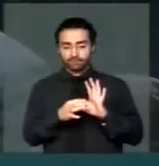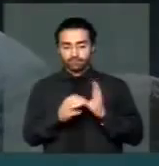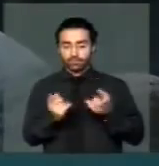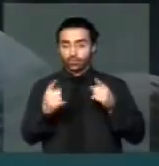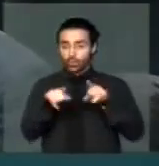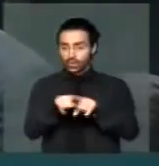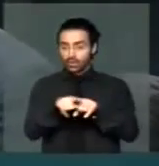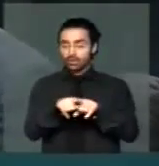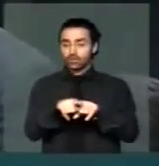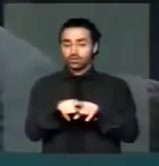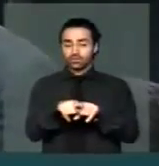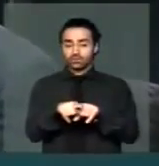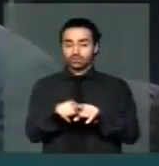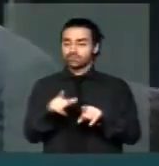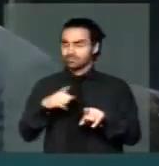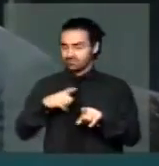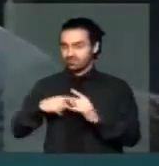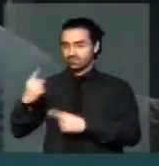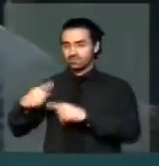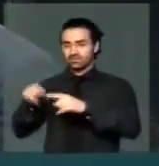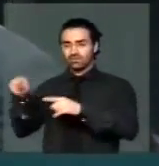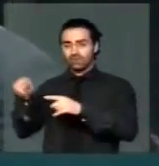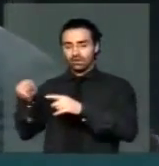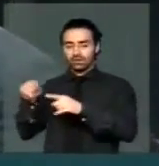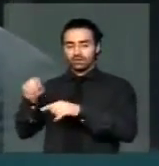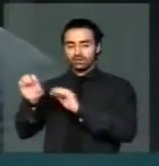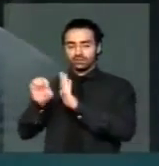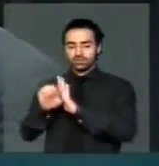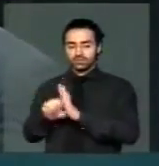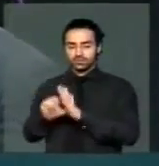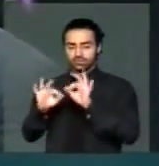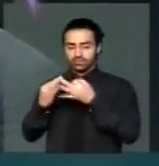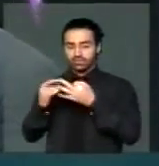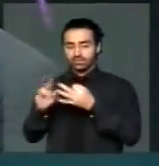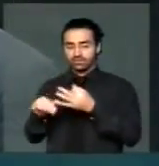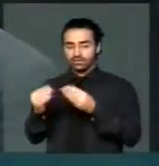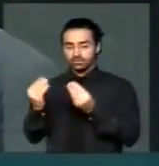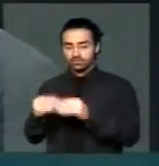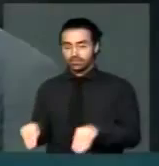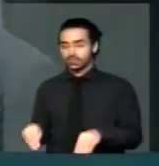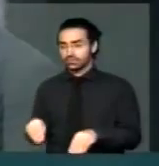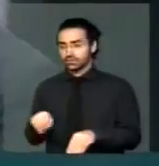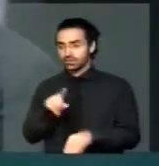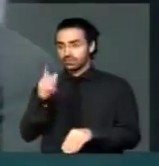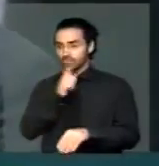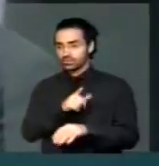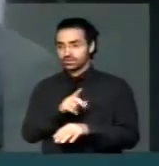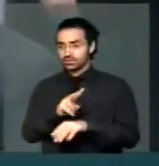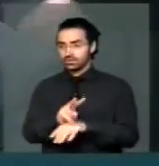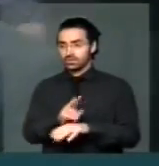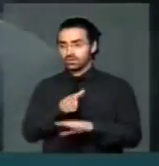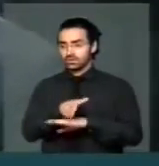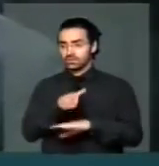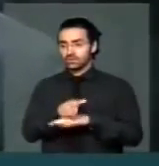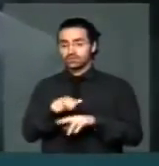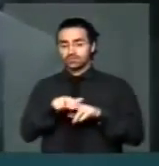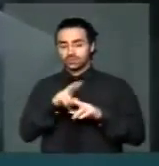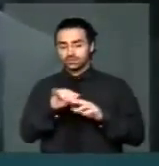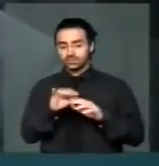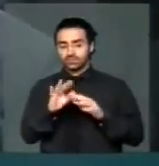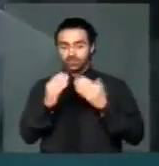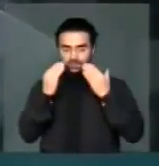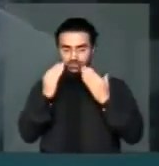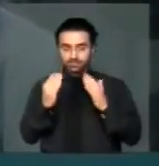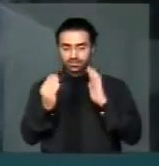inclusive vem sendo debatido no Estatuto da Família, acabará prejudicando, reduzindo o acesso. Então, sim, nós vamos apresentar um destaque sobre